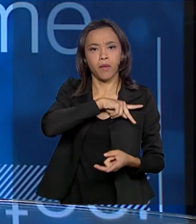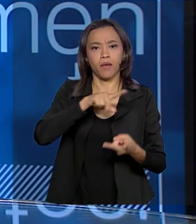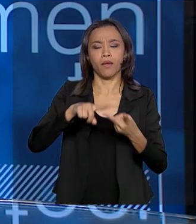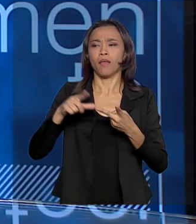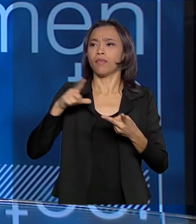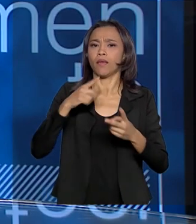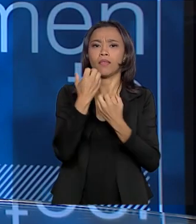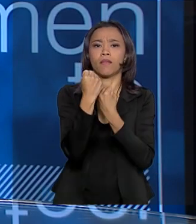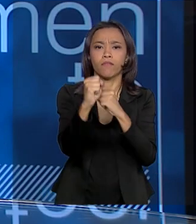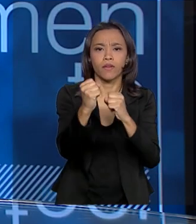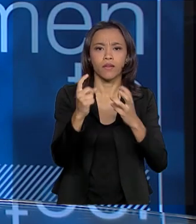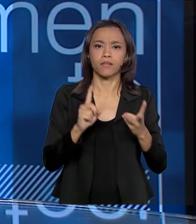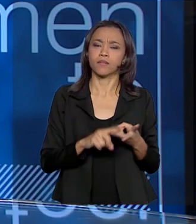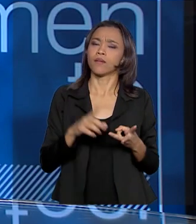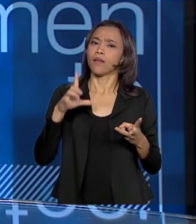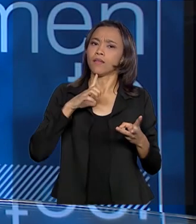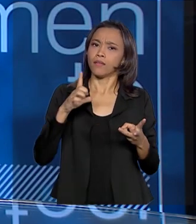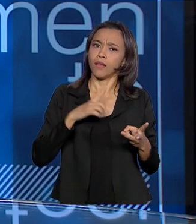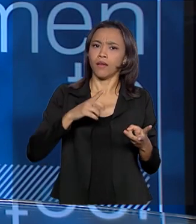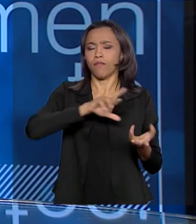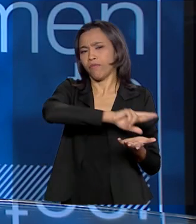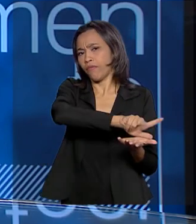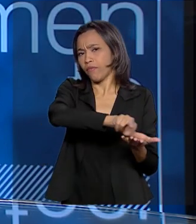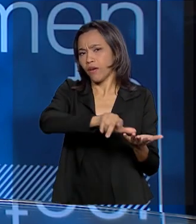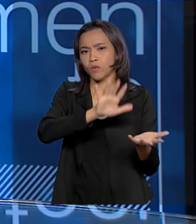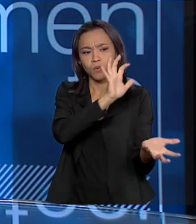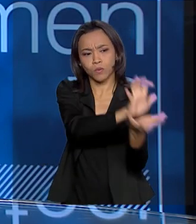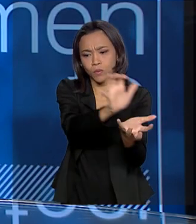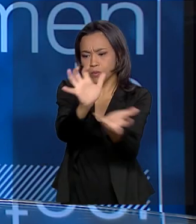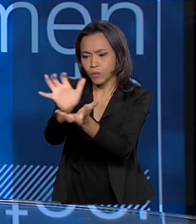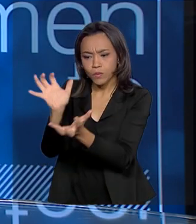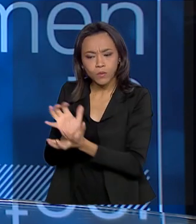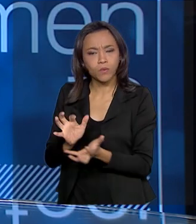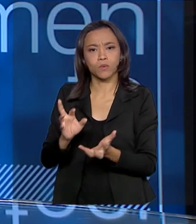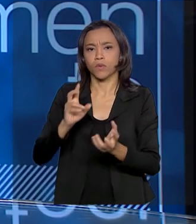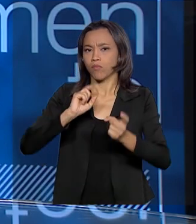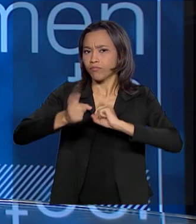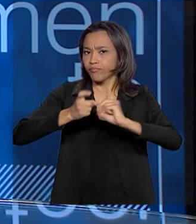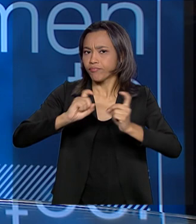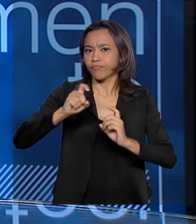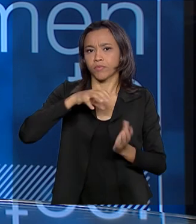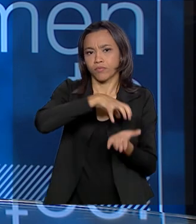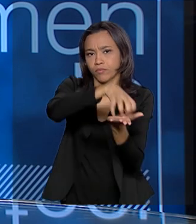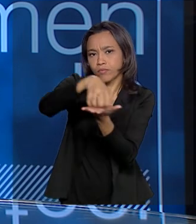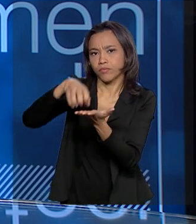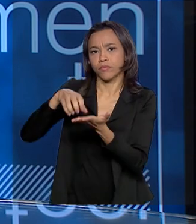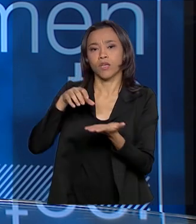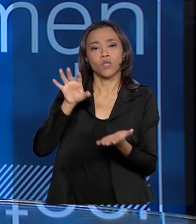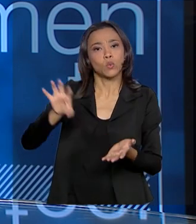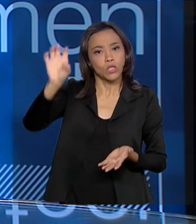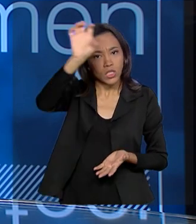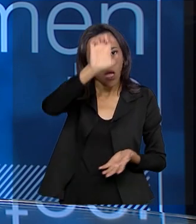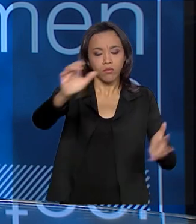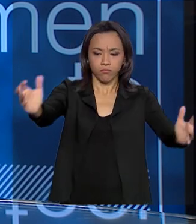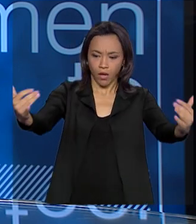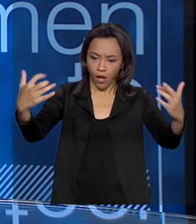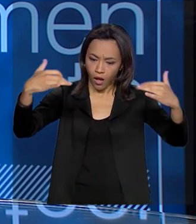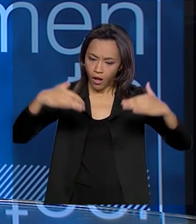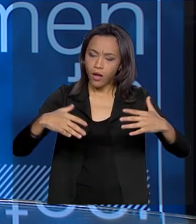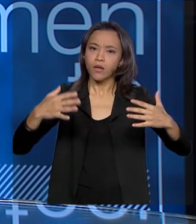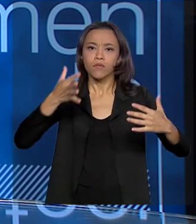diversos usuários, operadores dos reservatórios e os órgãos gestores dos estados. Então, todos juntos identificam, olha,